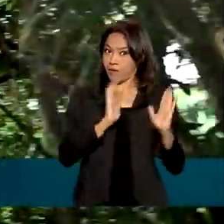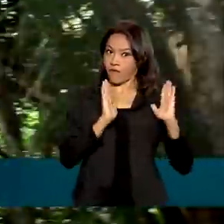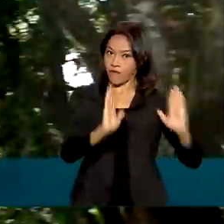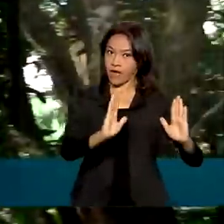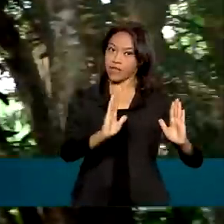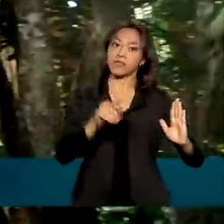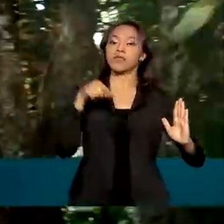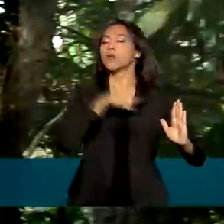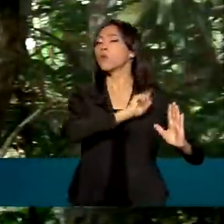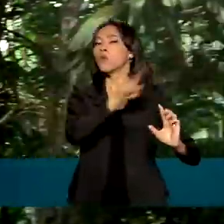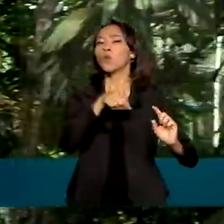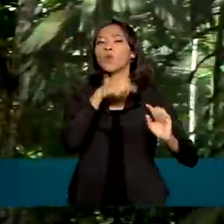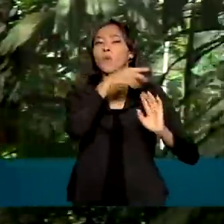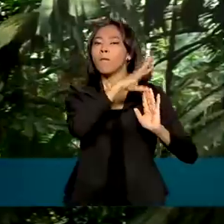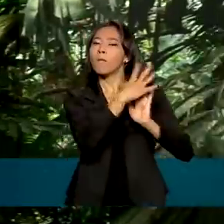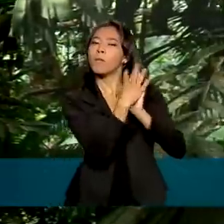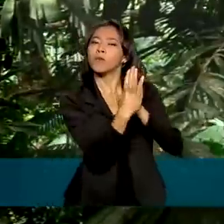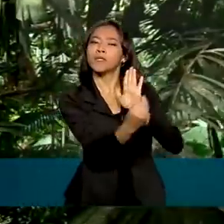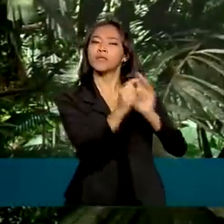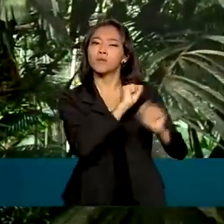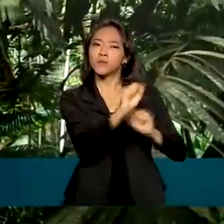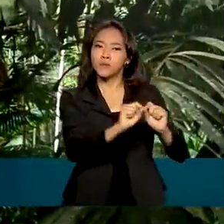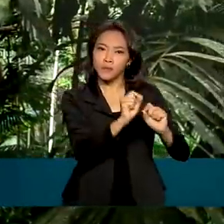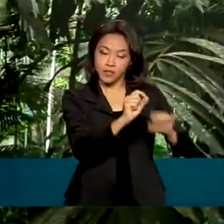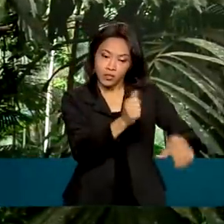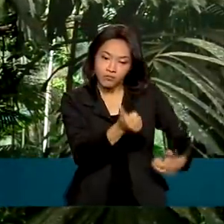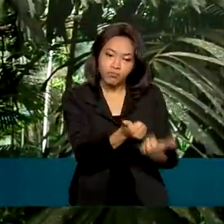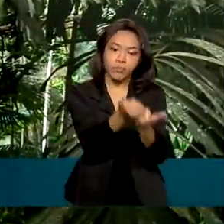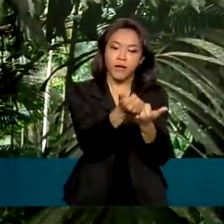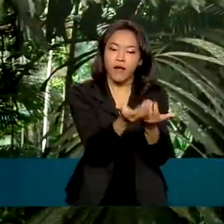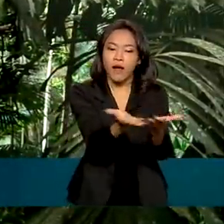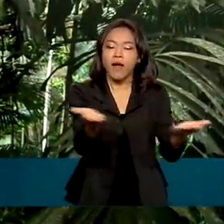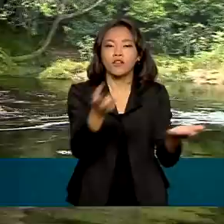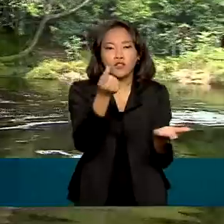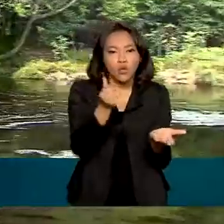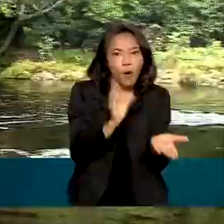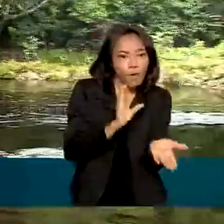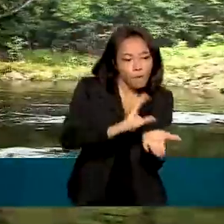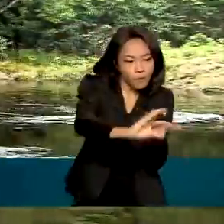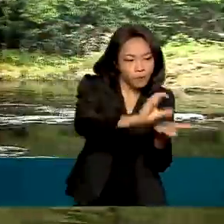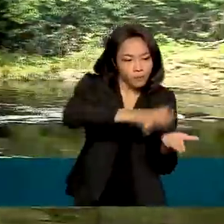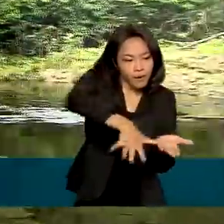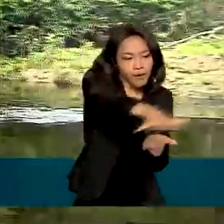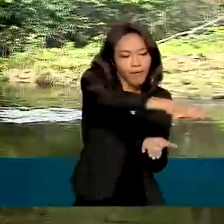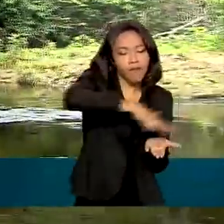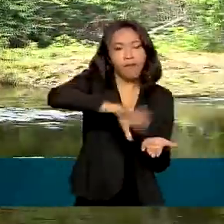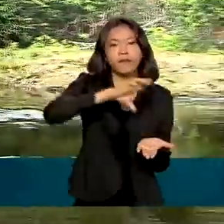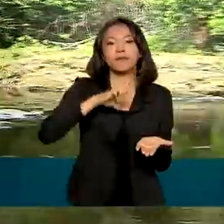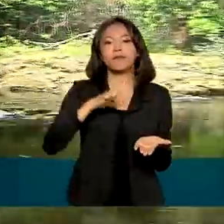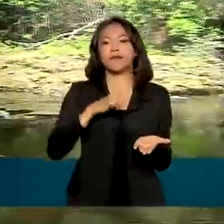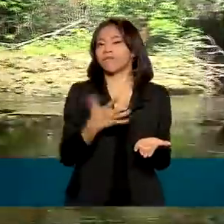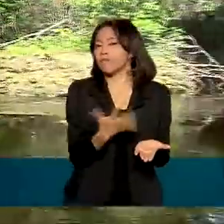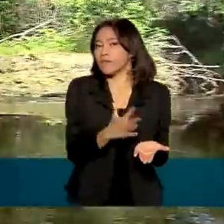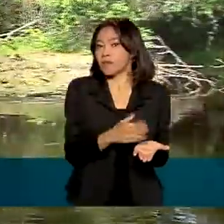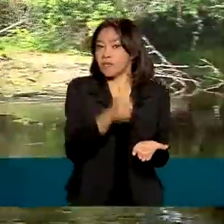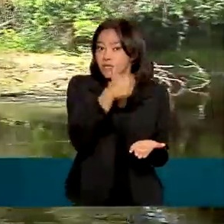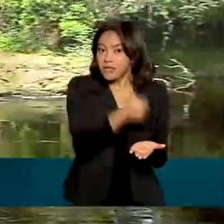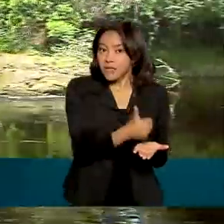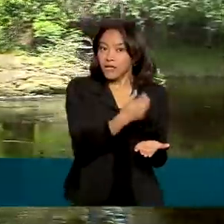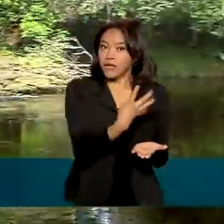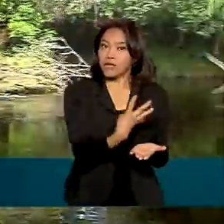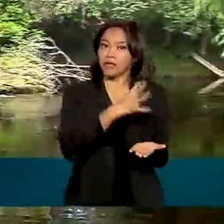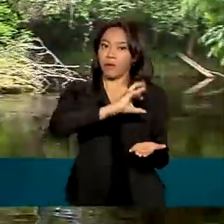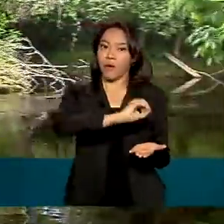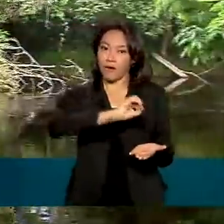Viva, que tem como modelo de investimento a combinação de financiamentos, vai contar com cerca de 140